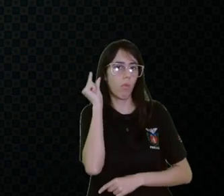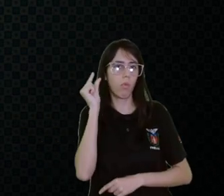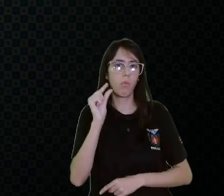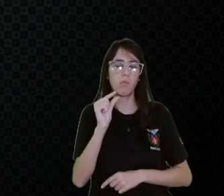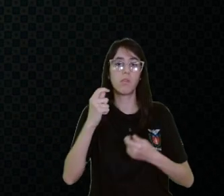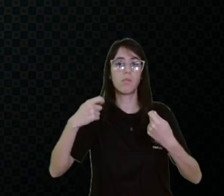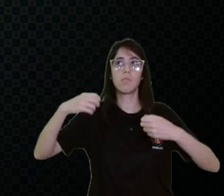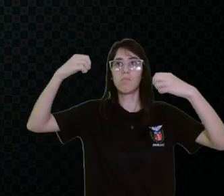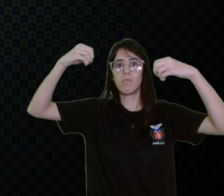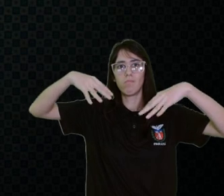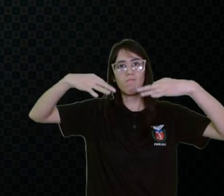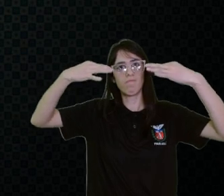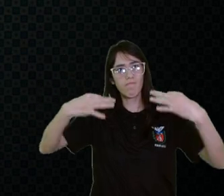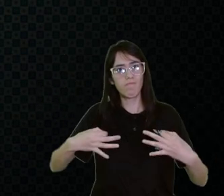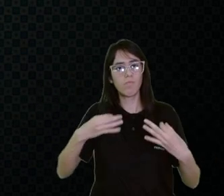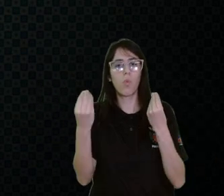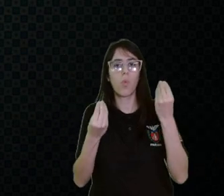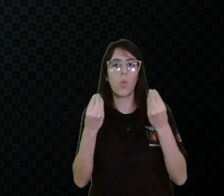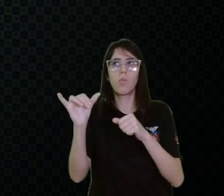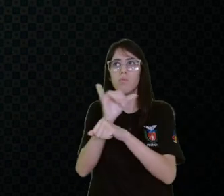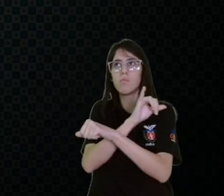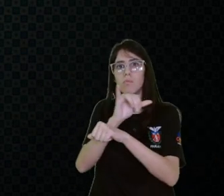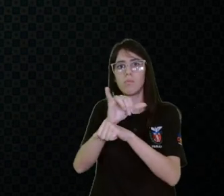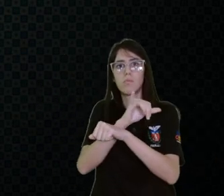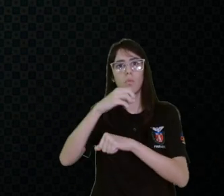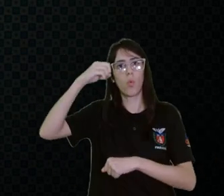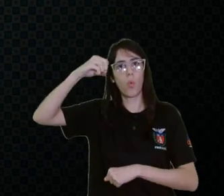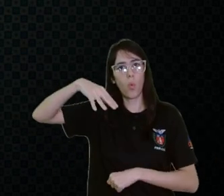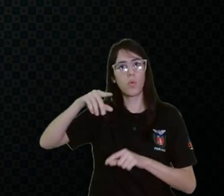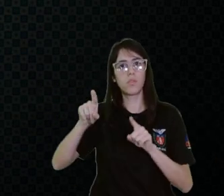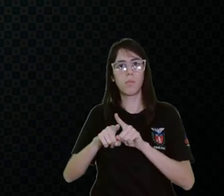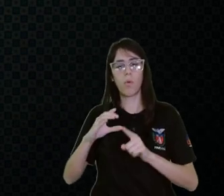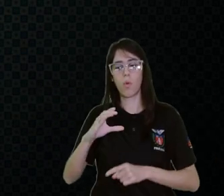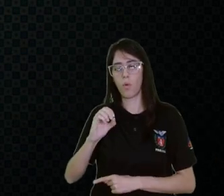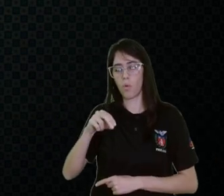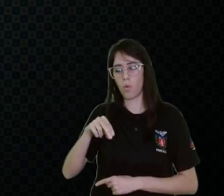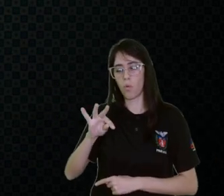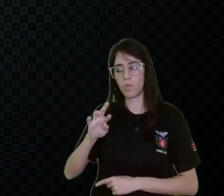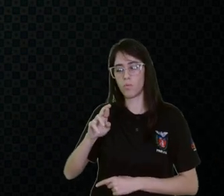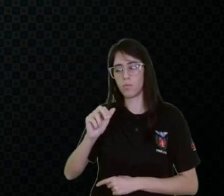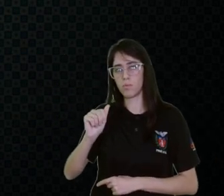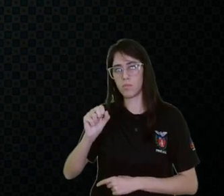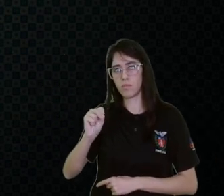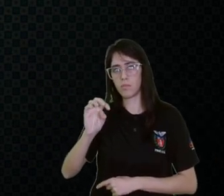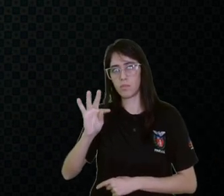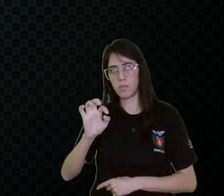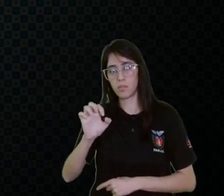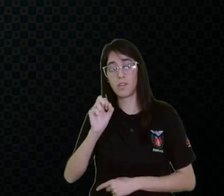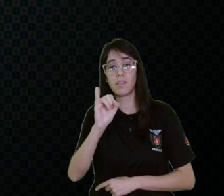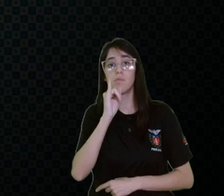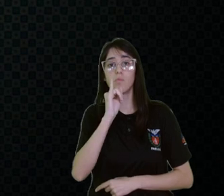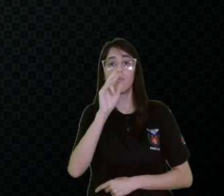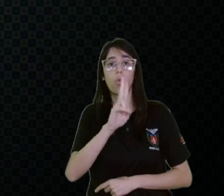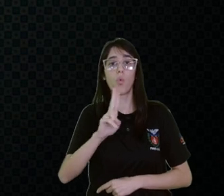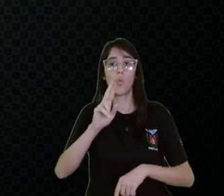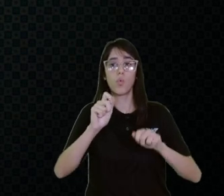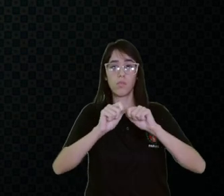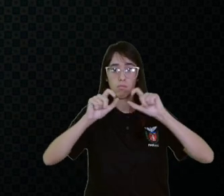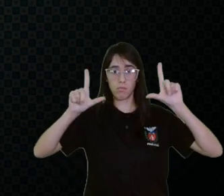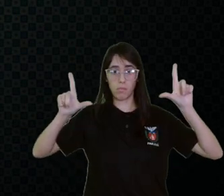iluminação brilhante, regulável, contraste. Então, se eu estou usando aqui um slide de fundo branco,